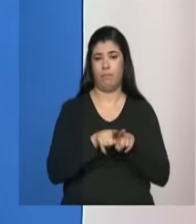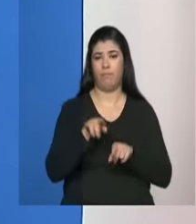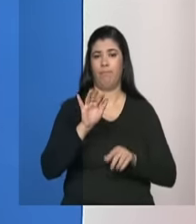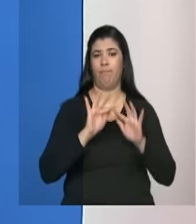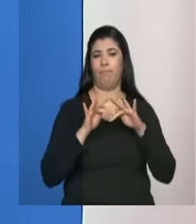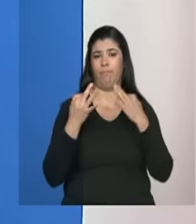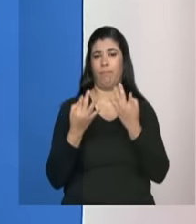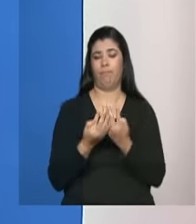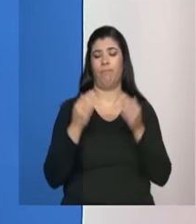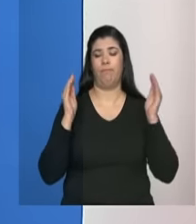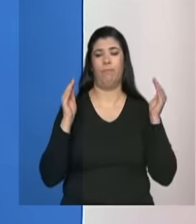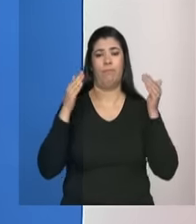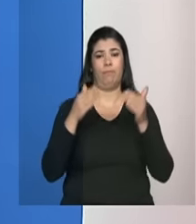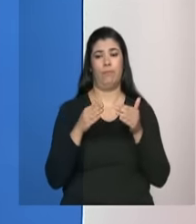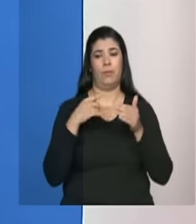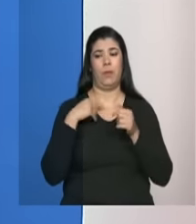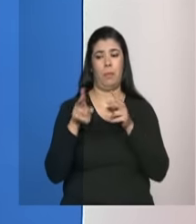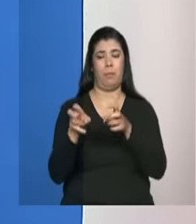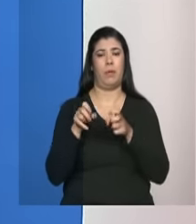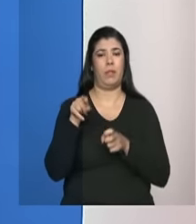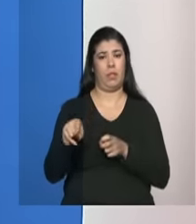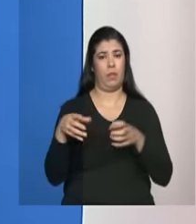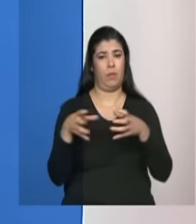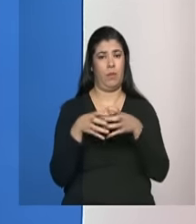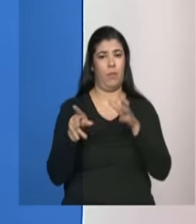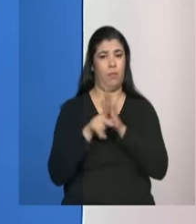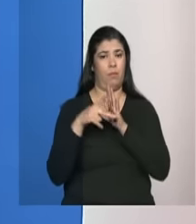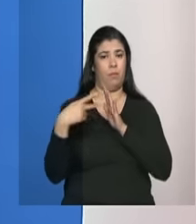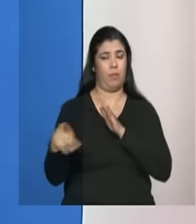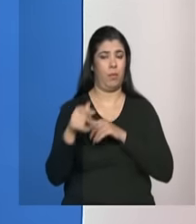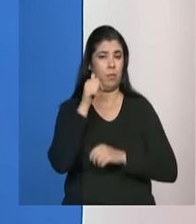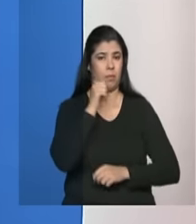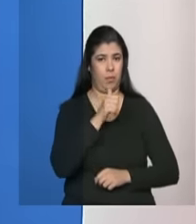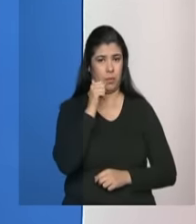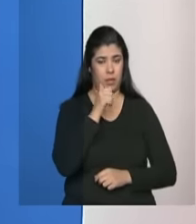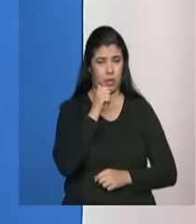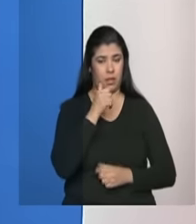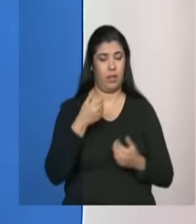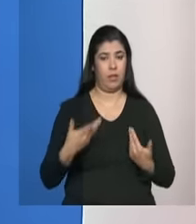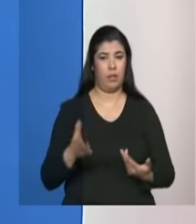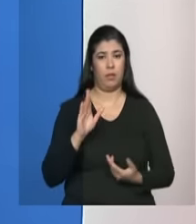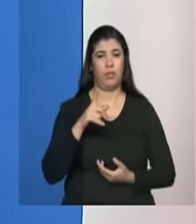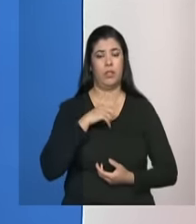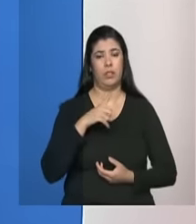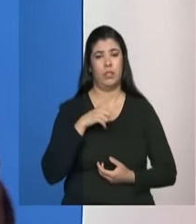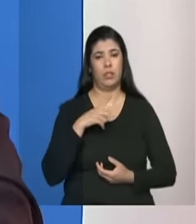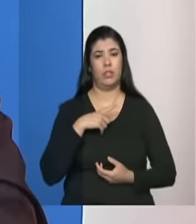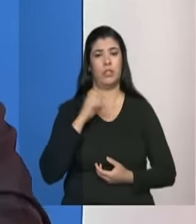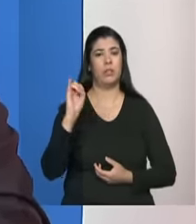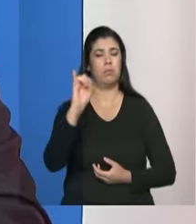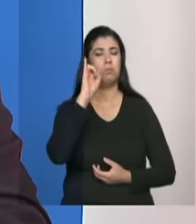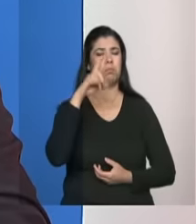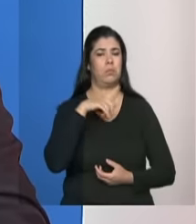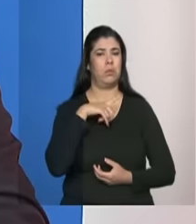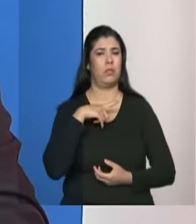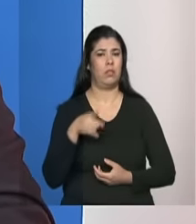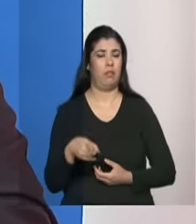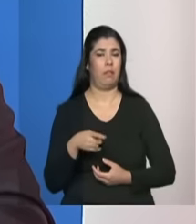localizados são identificados como exclusivamente para o uso feminino então nós já temos uma importância